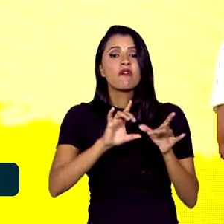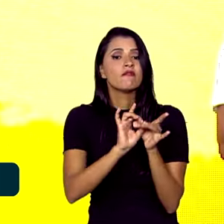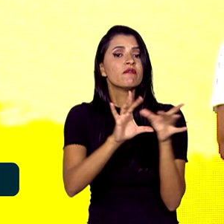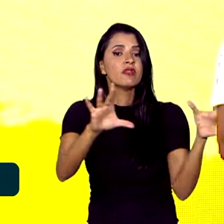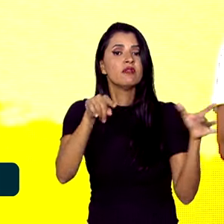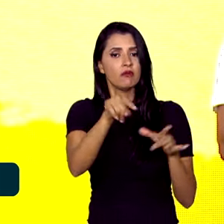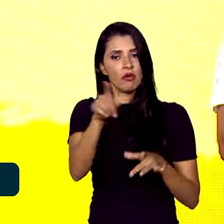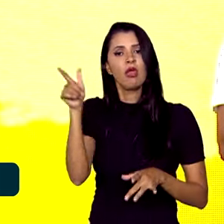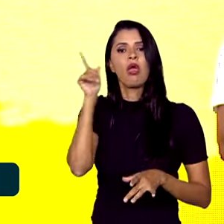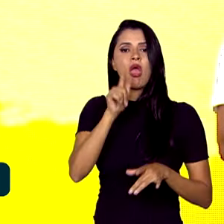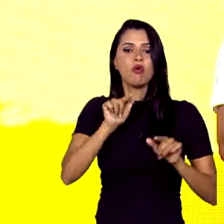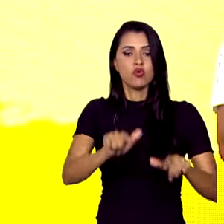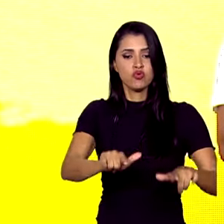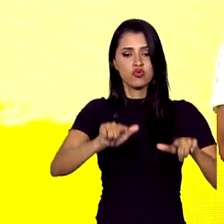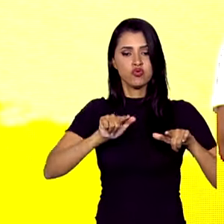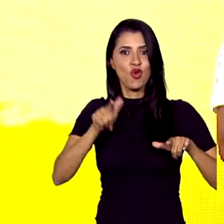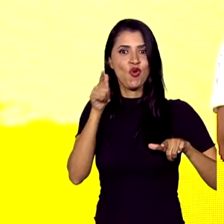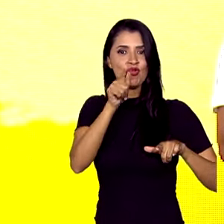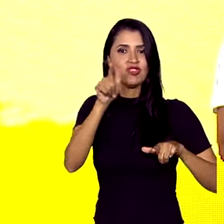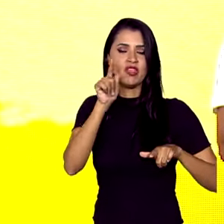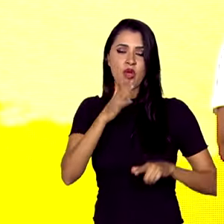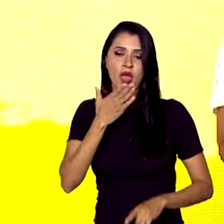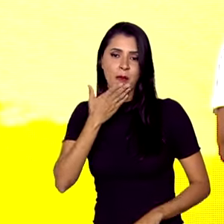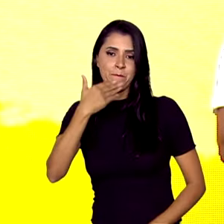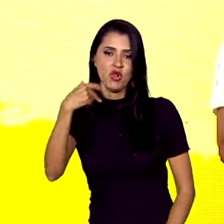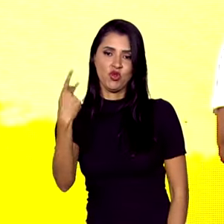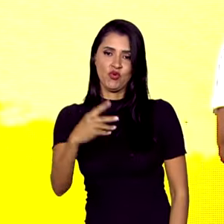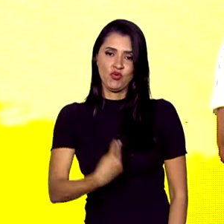diploma e melhorando a sua vida. doméstica virar puderam estudar.